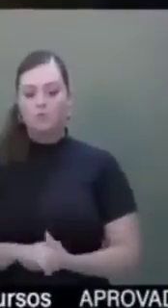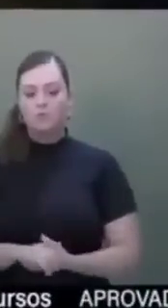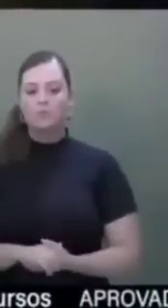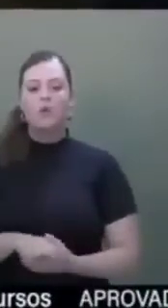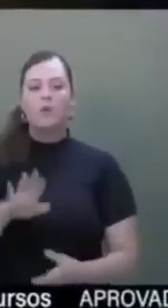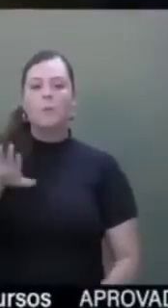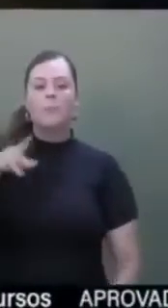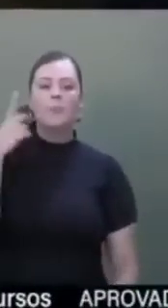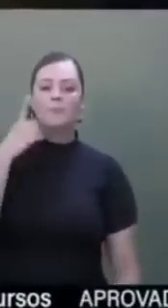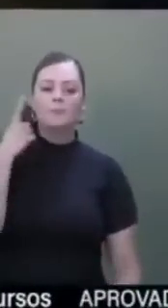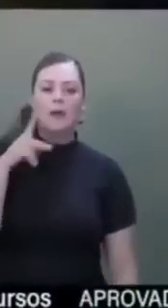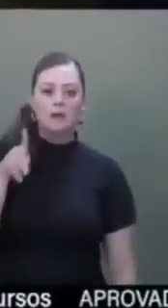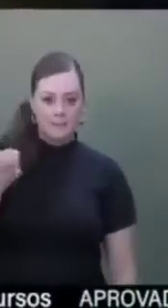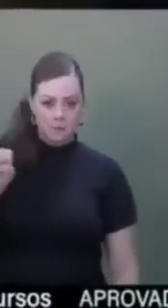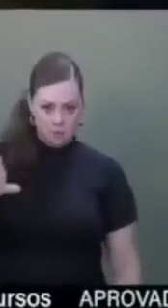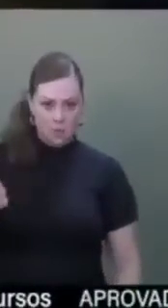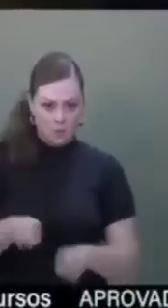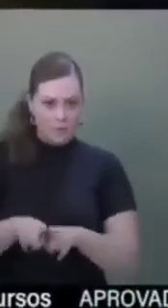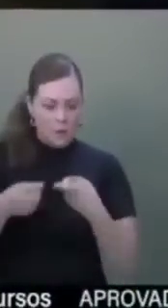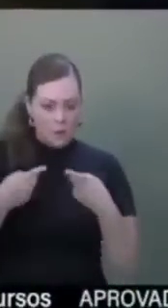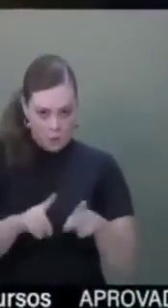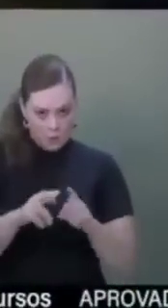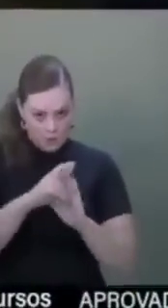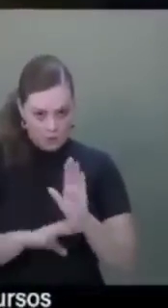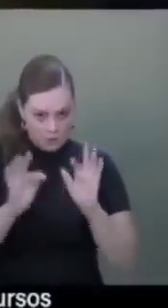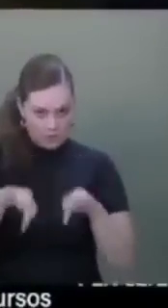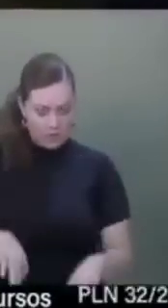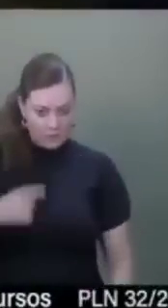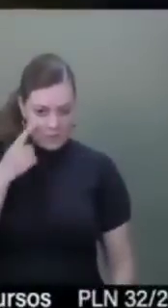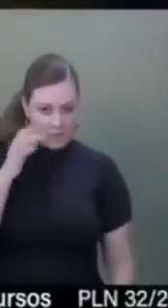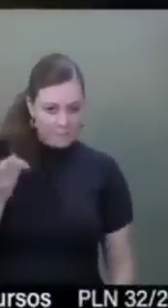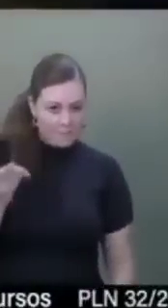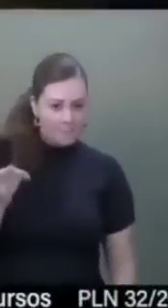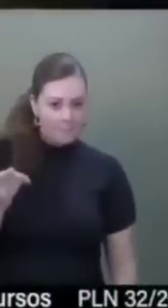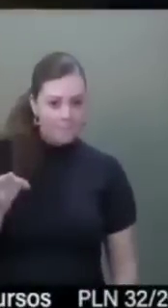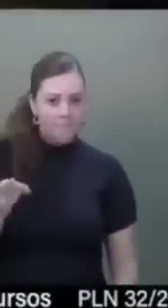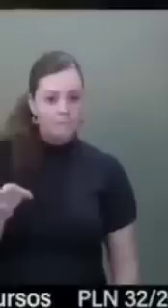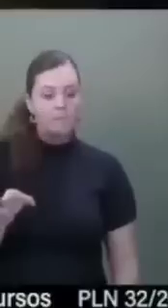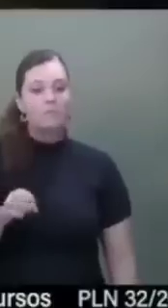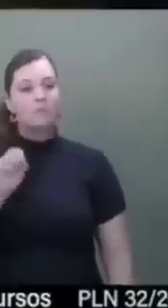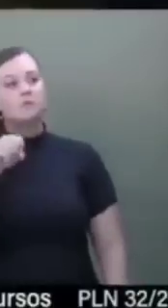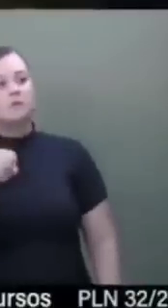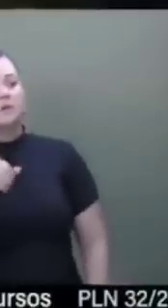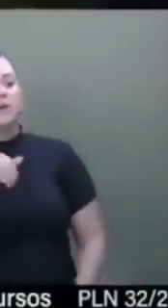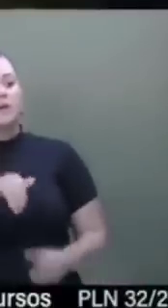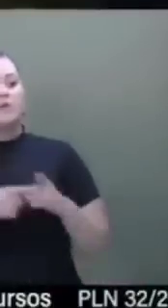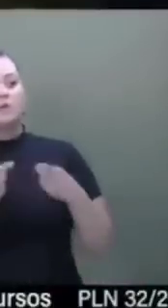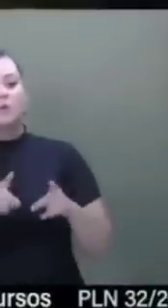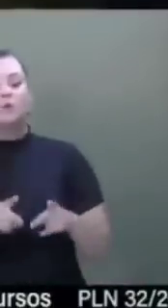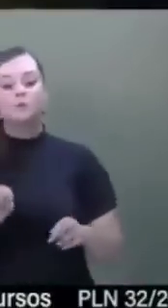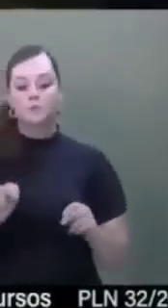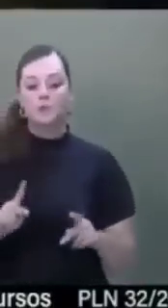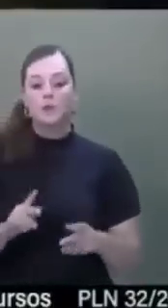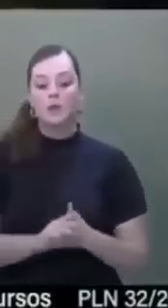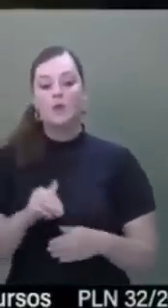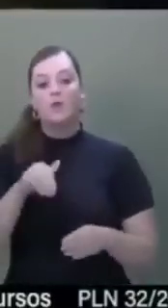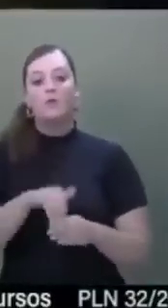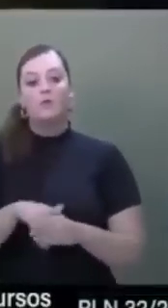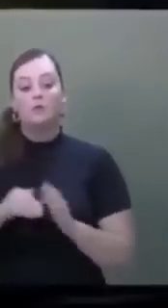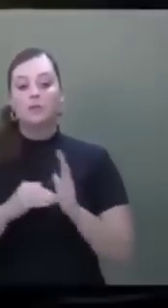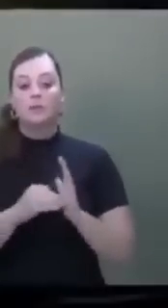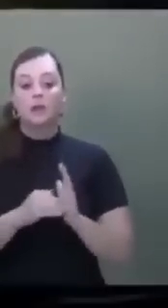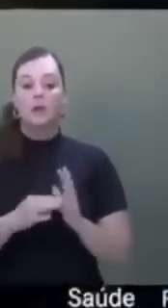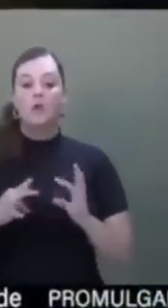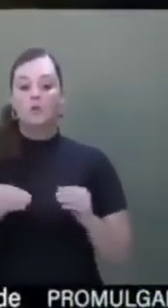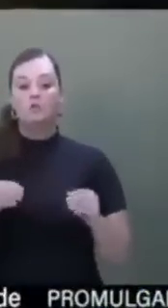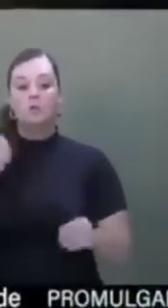Deputada, o PSOL também é contra a votação da redação final? Também registrando o voto contra do PSOL. Em votação no Senado, as senhoras e senhores